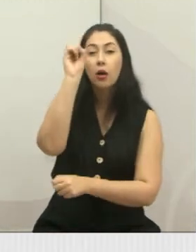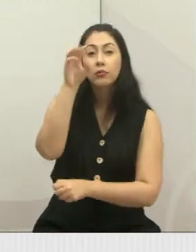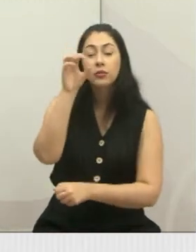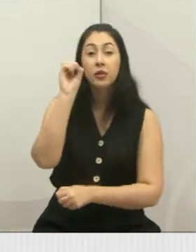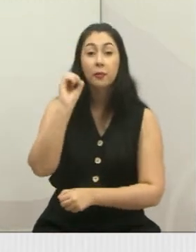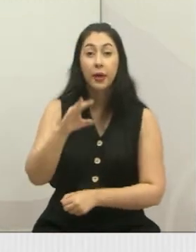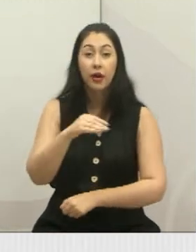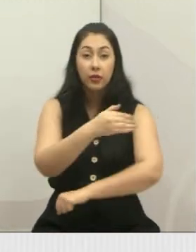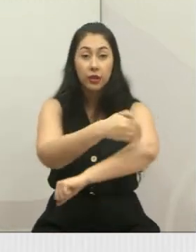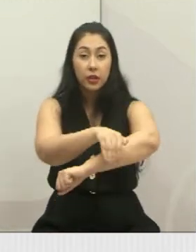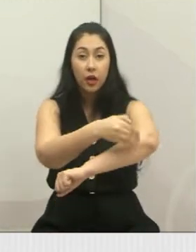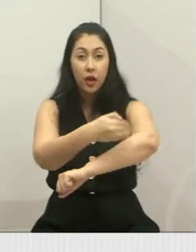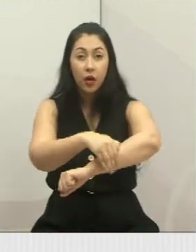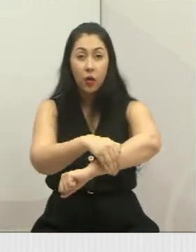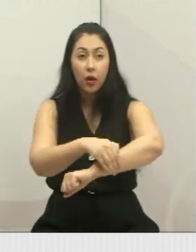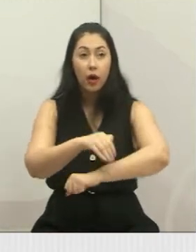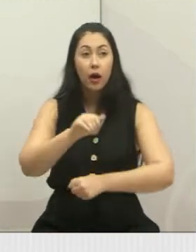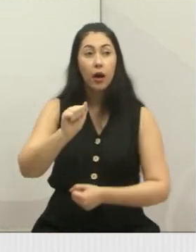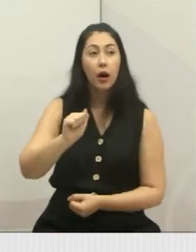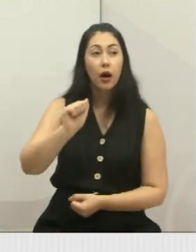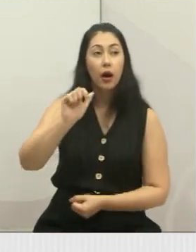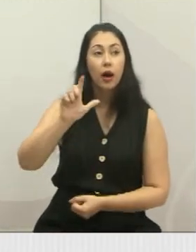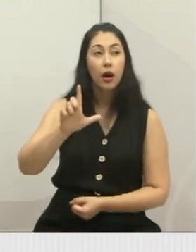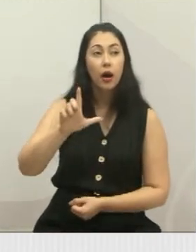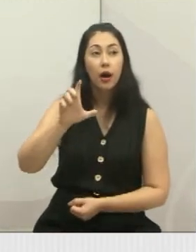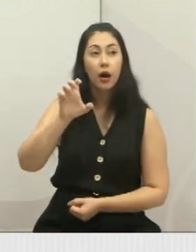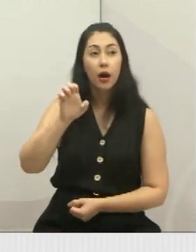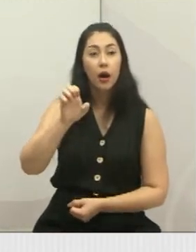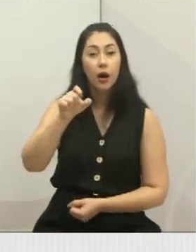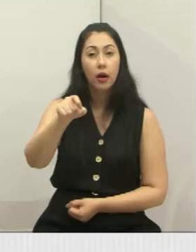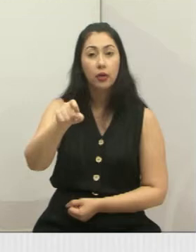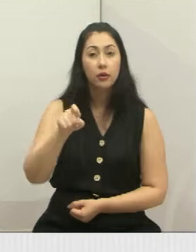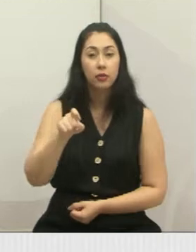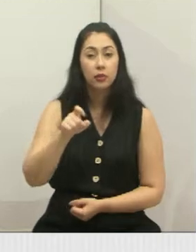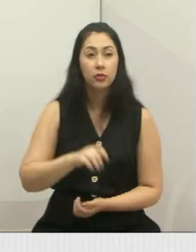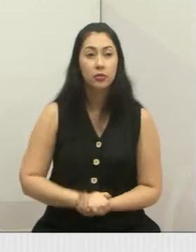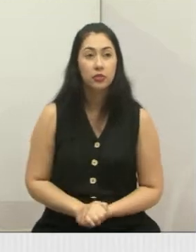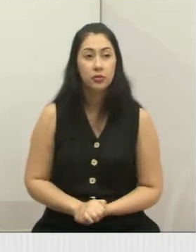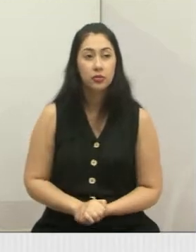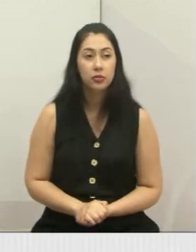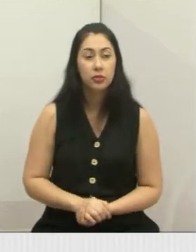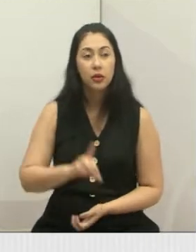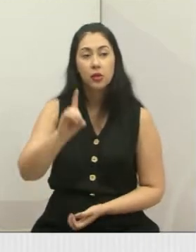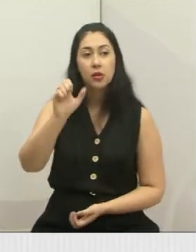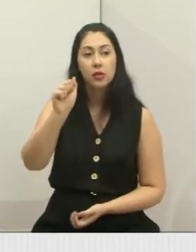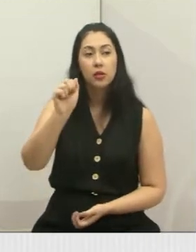na Avenida Alex, Alex